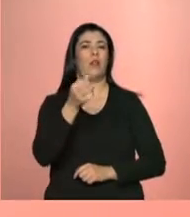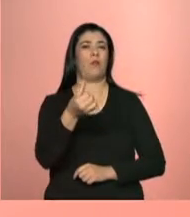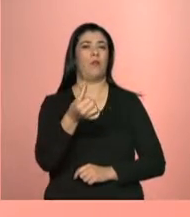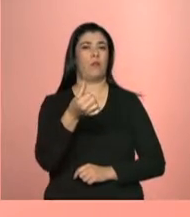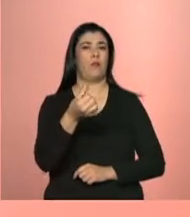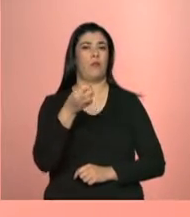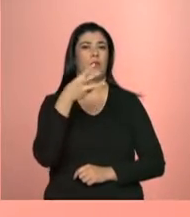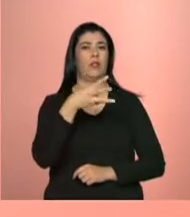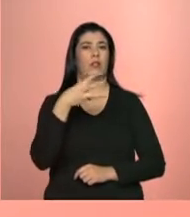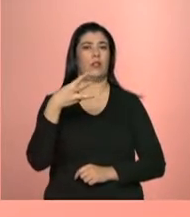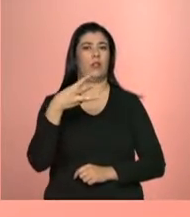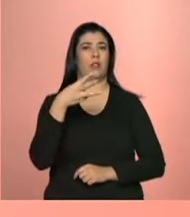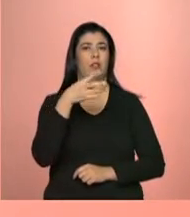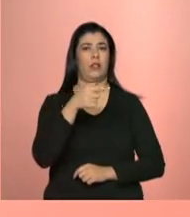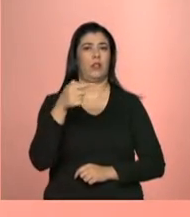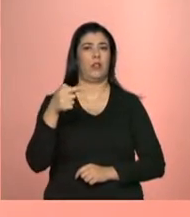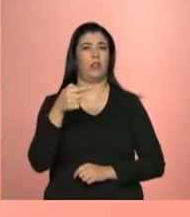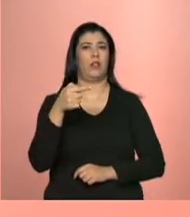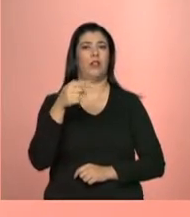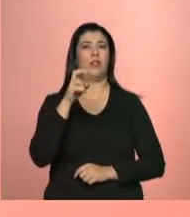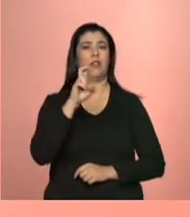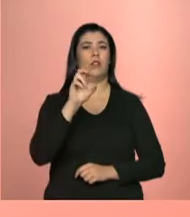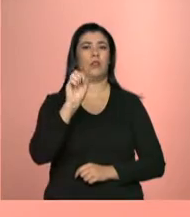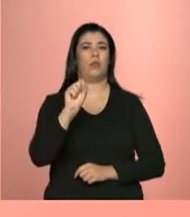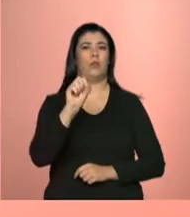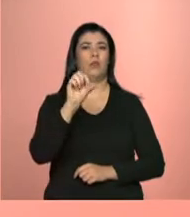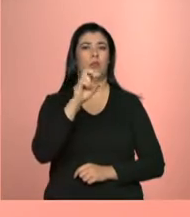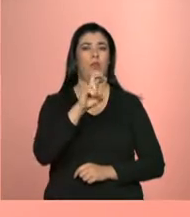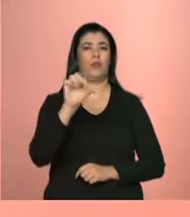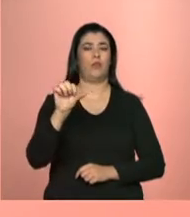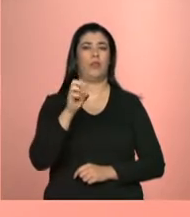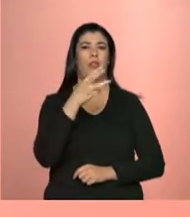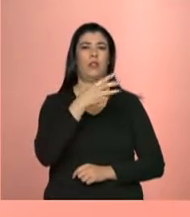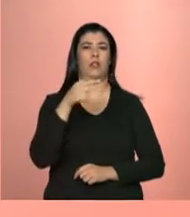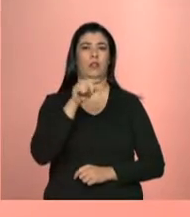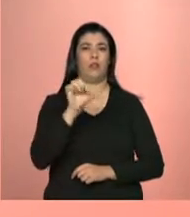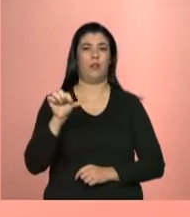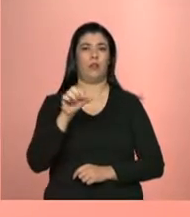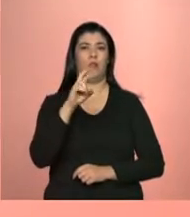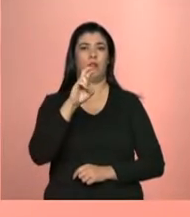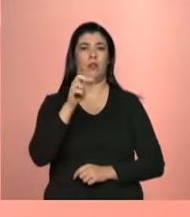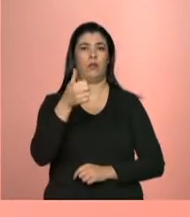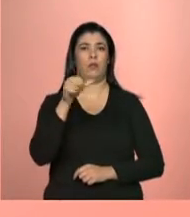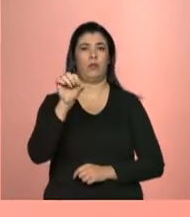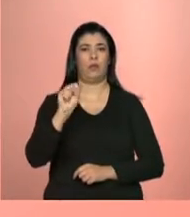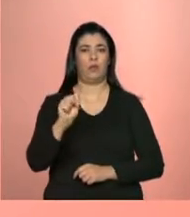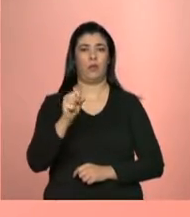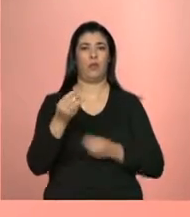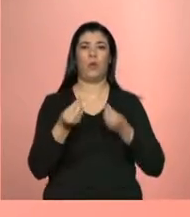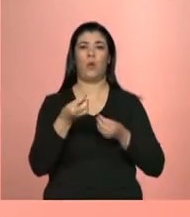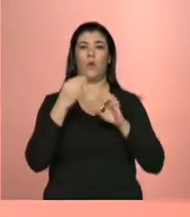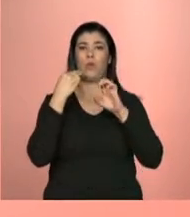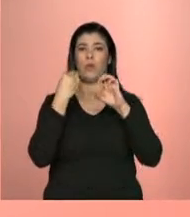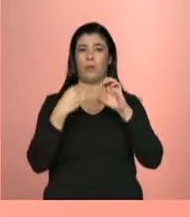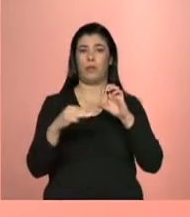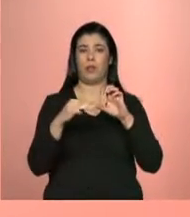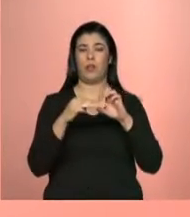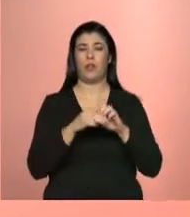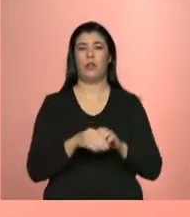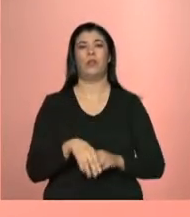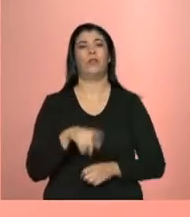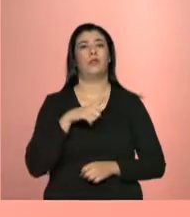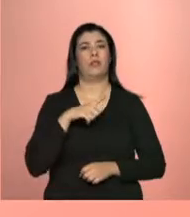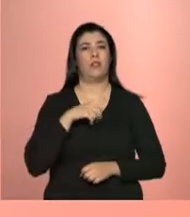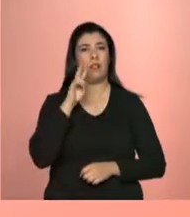3799-5859 e 3799-5198. Pelo e-mail tele arroba mds